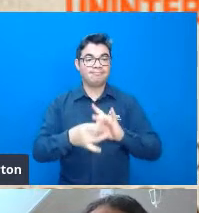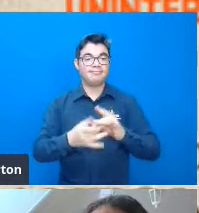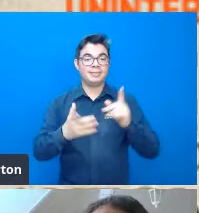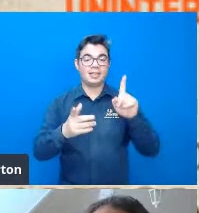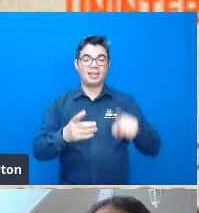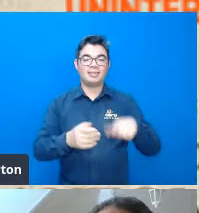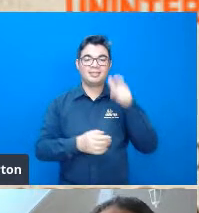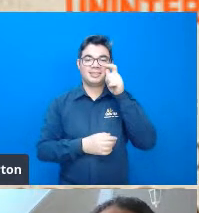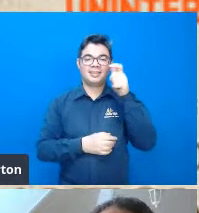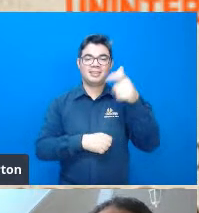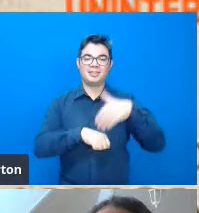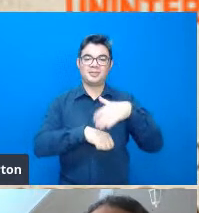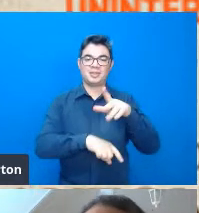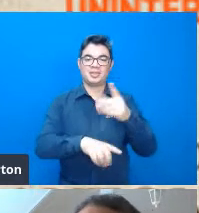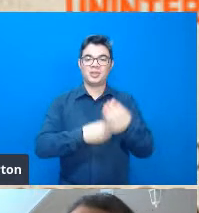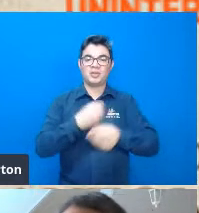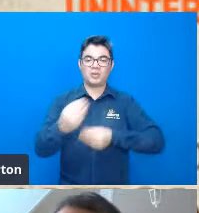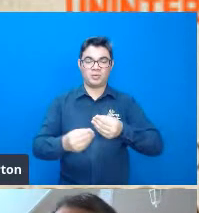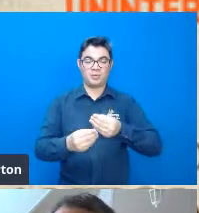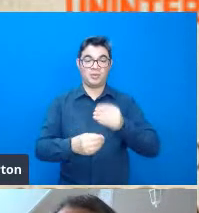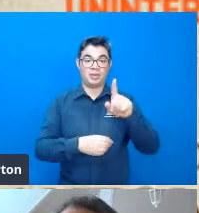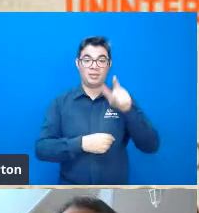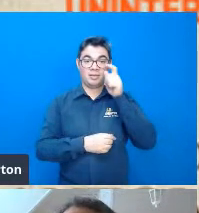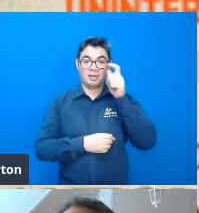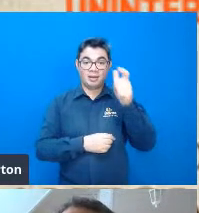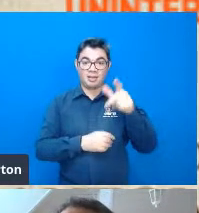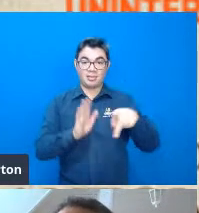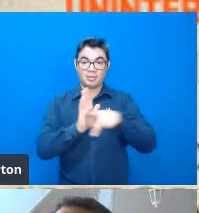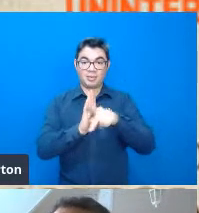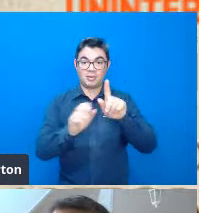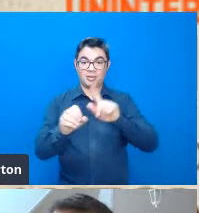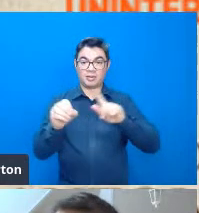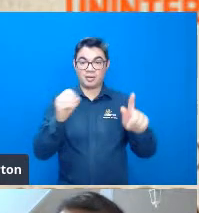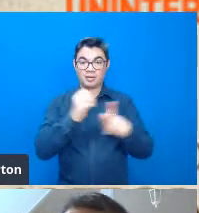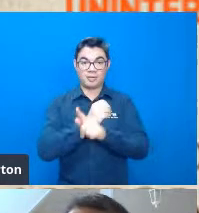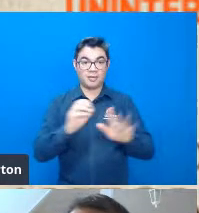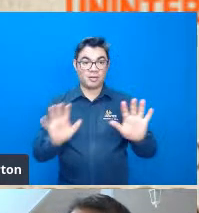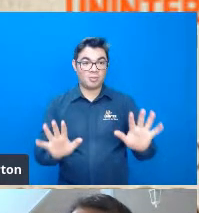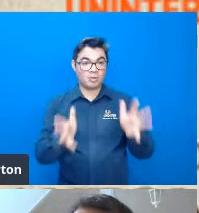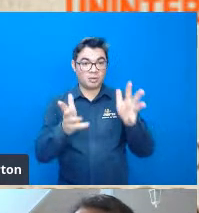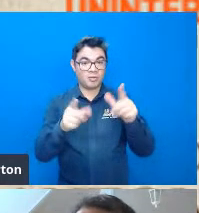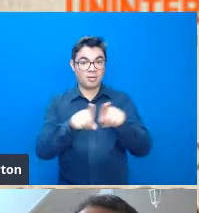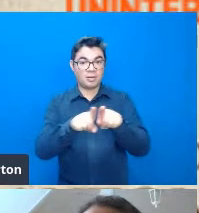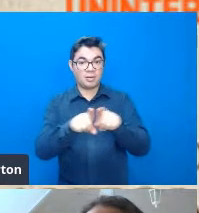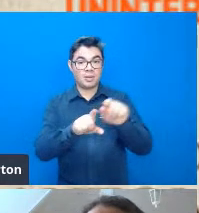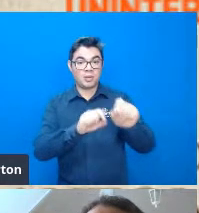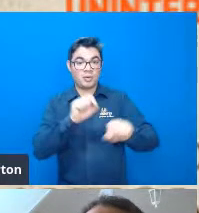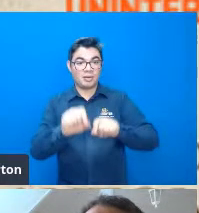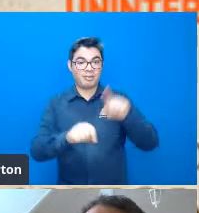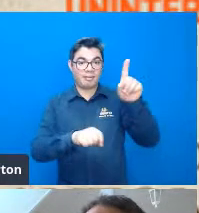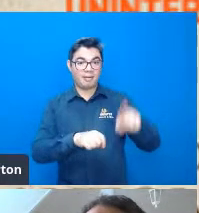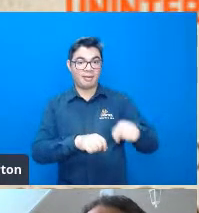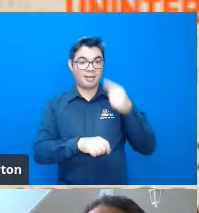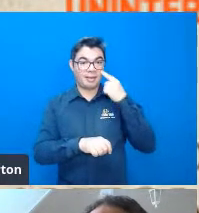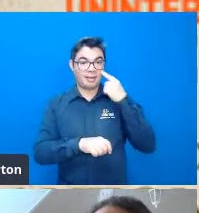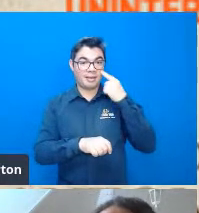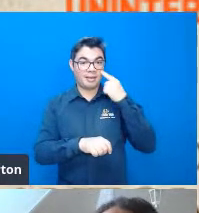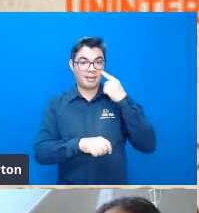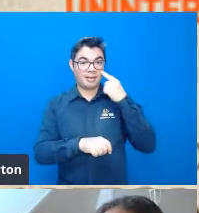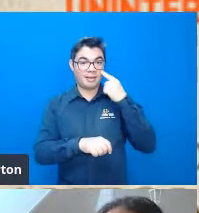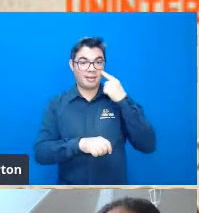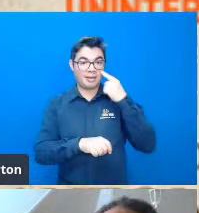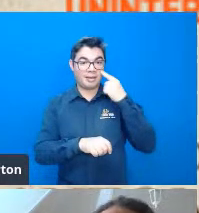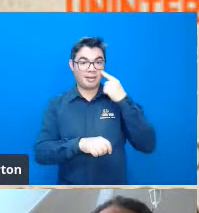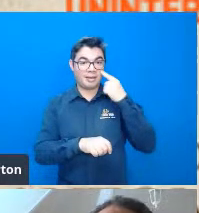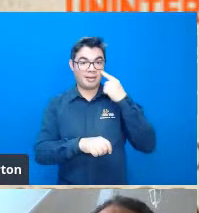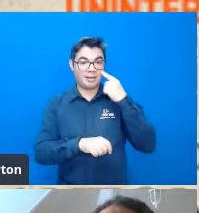da geografia o seu interesse pela geografia motivou o Cristofoletti a ingressar no curso que